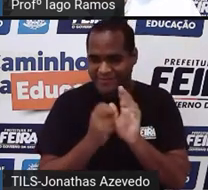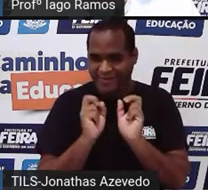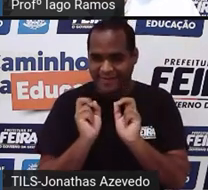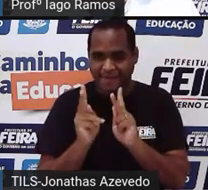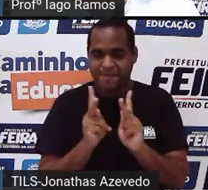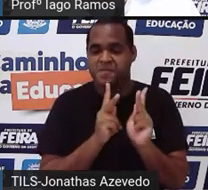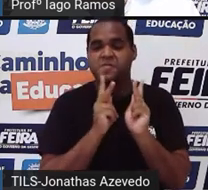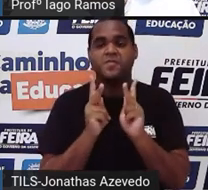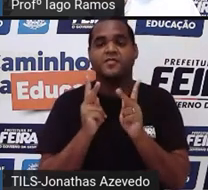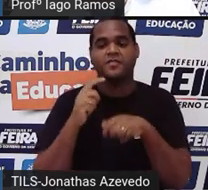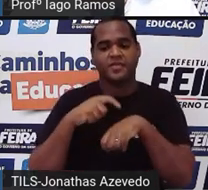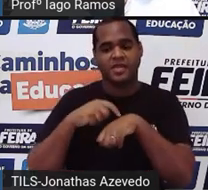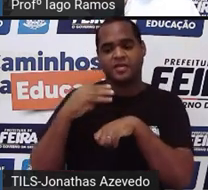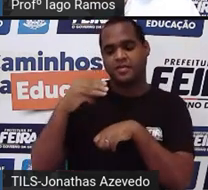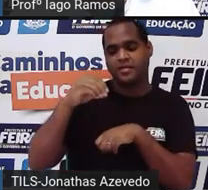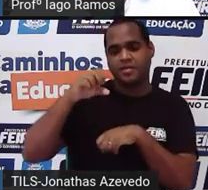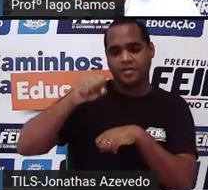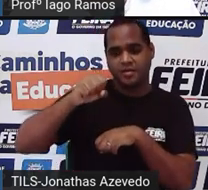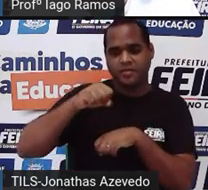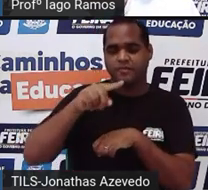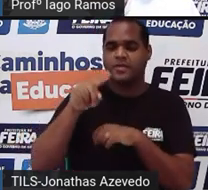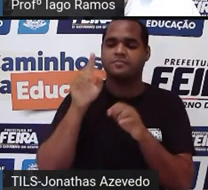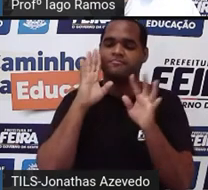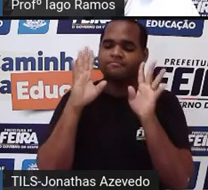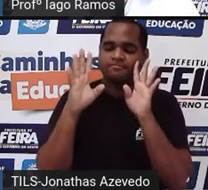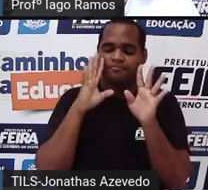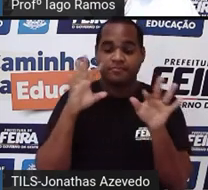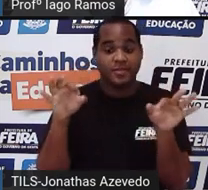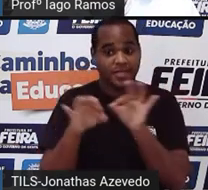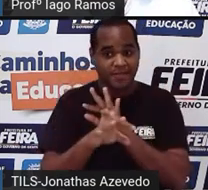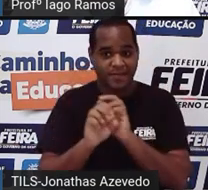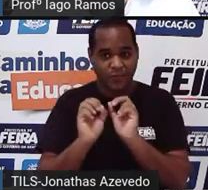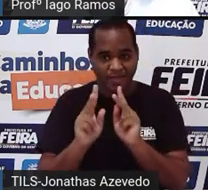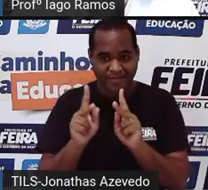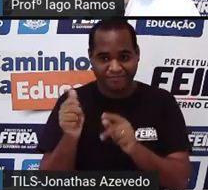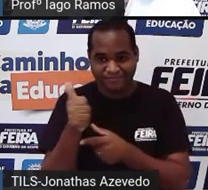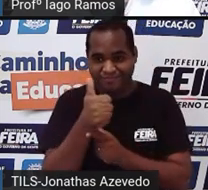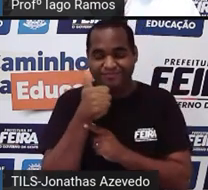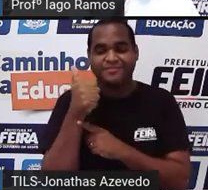Então, só mais uns 30 segundinhos aí para você terminar essa cópia, beleza?